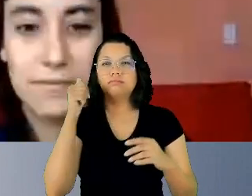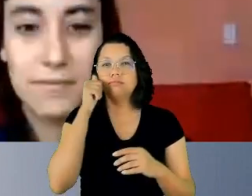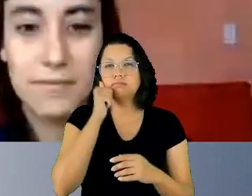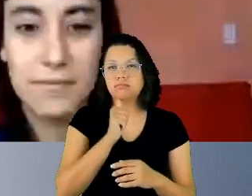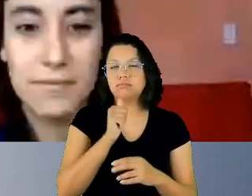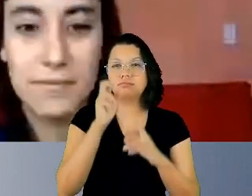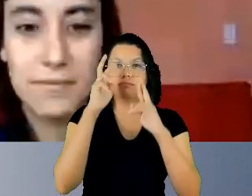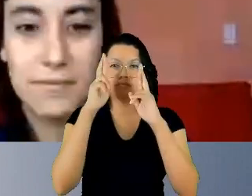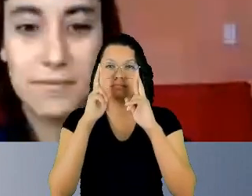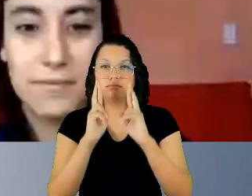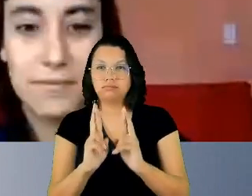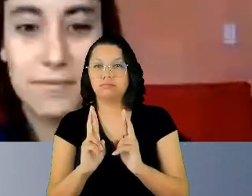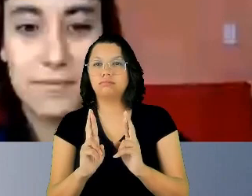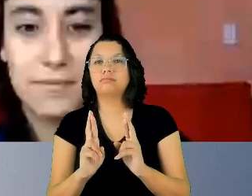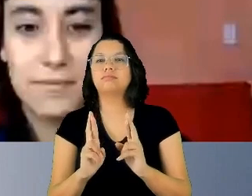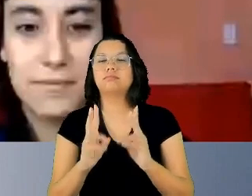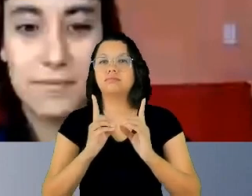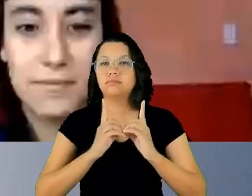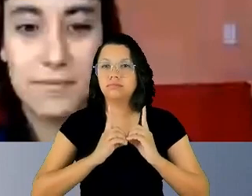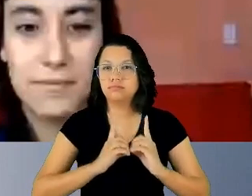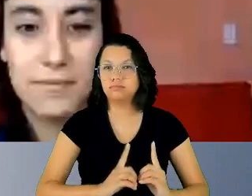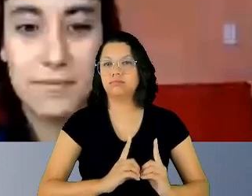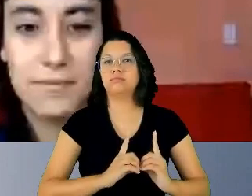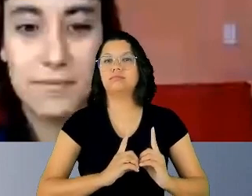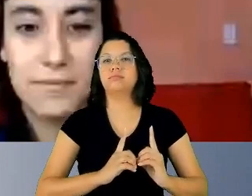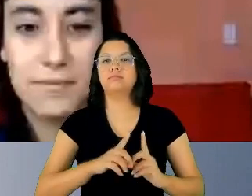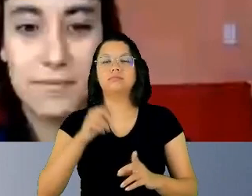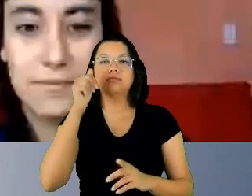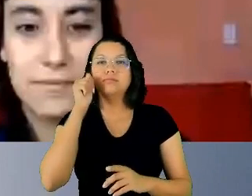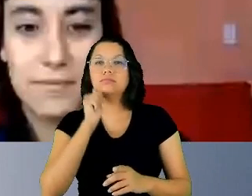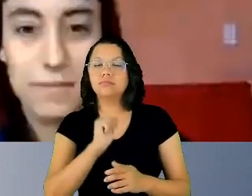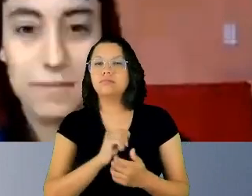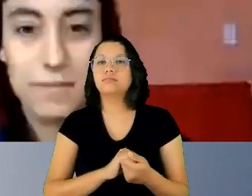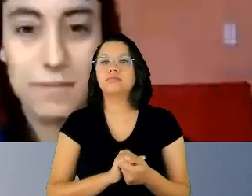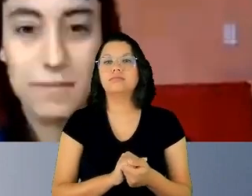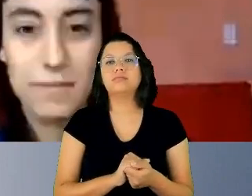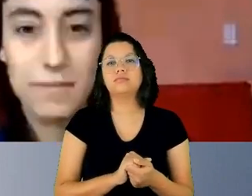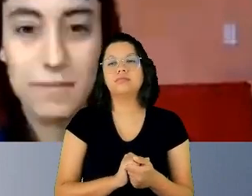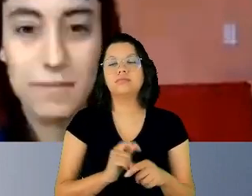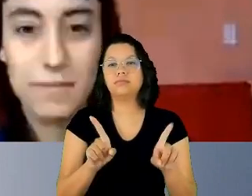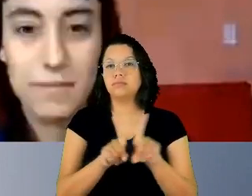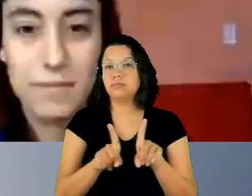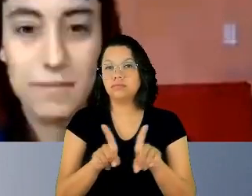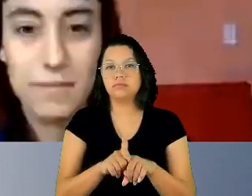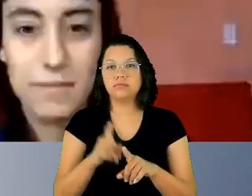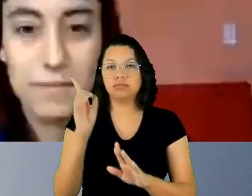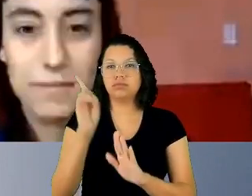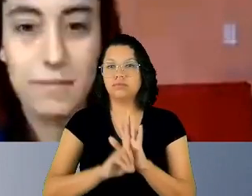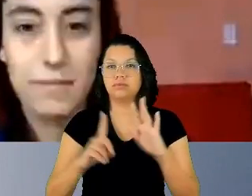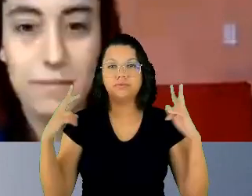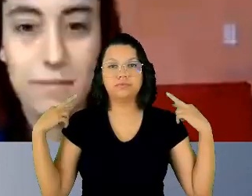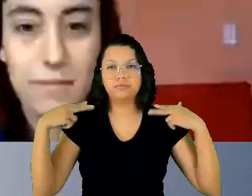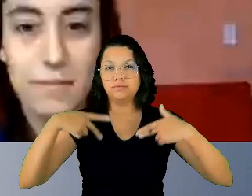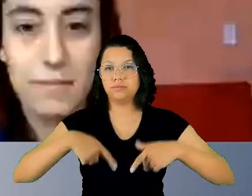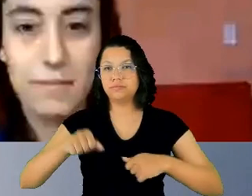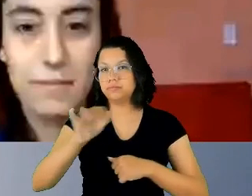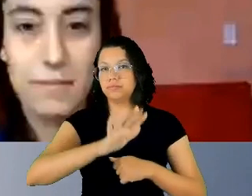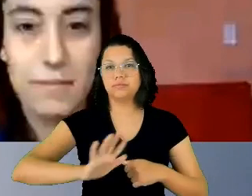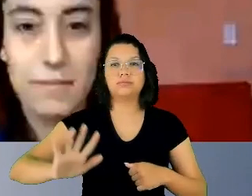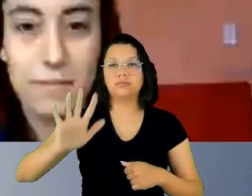respeito à dignidade da mulher e dos direitos humanos em geral.